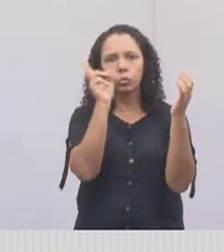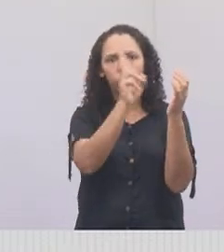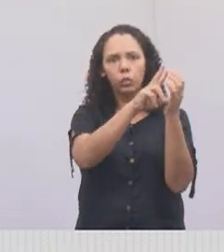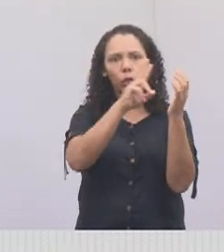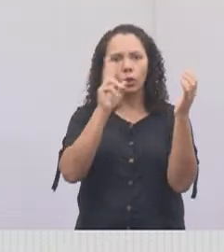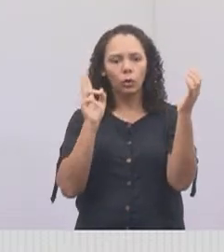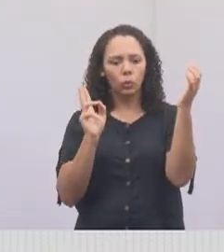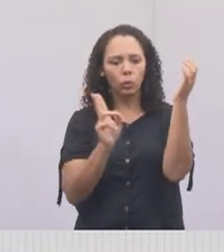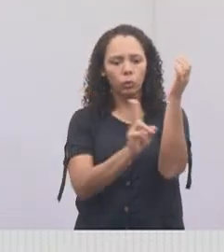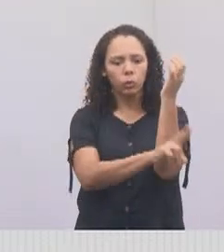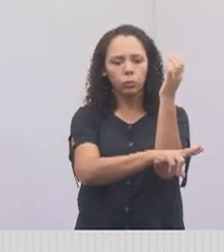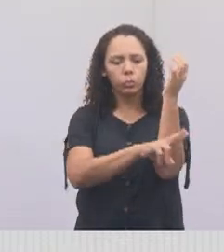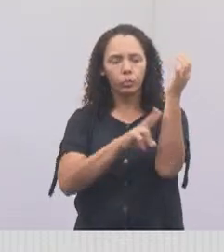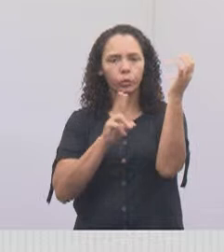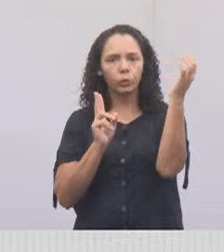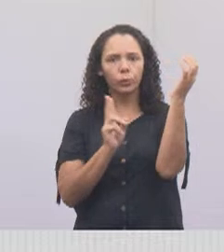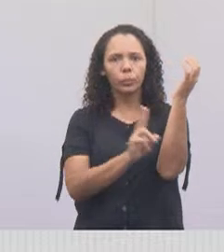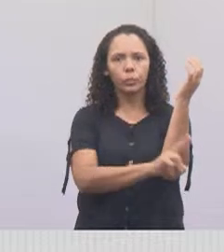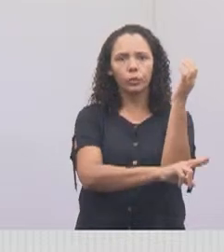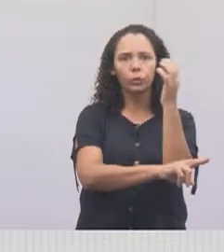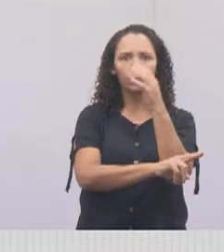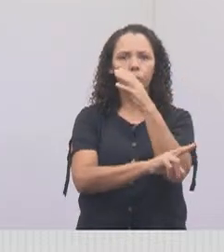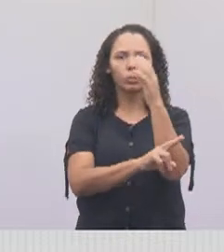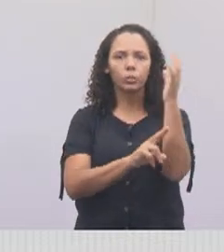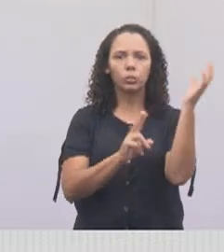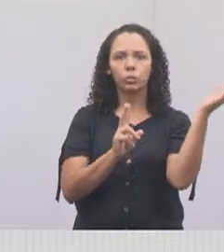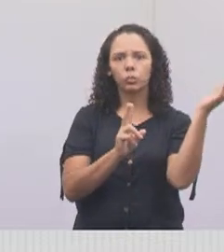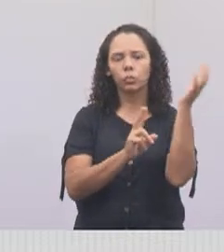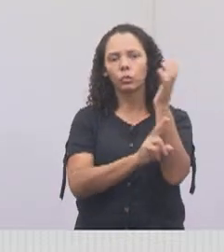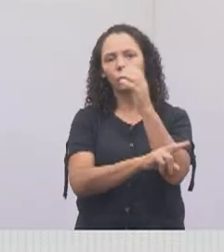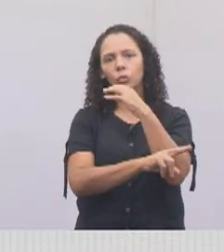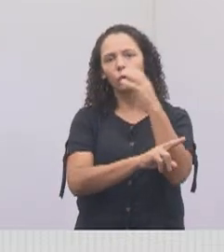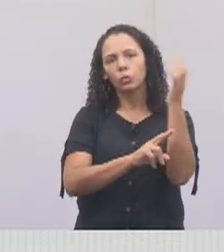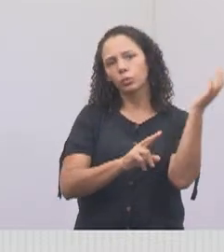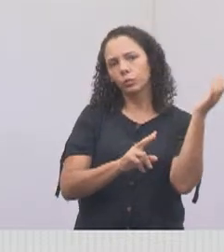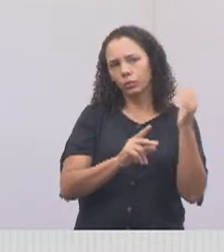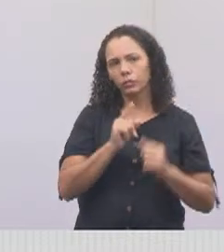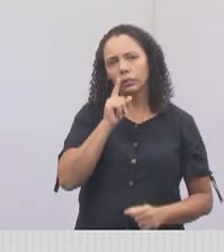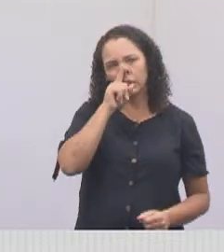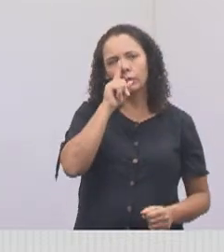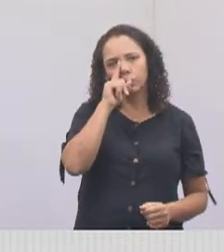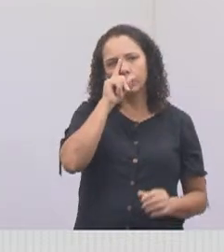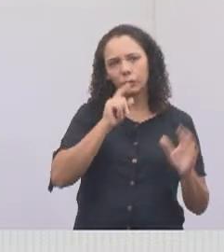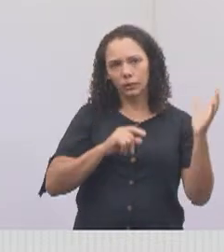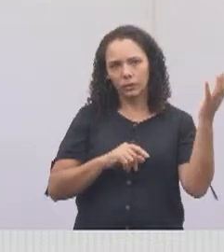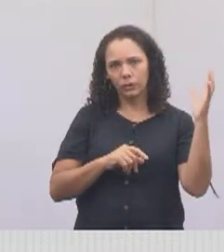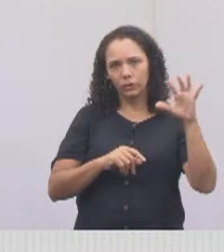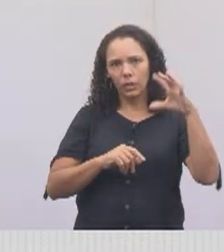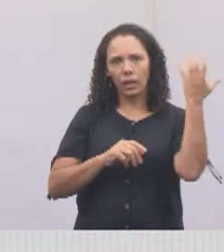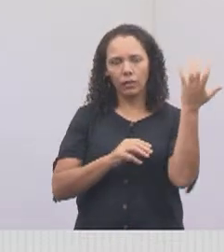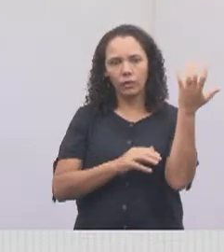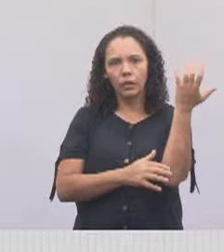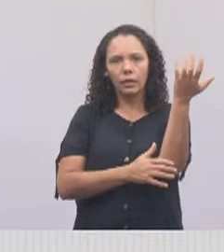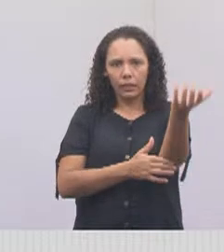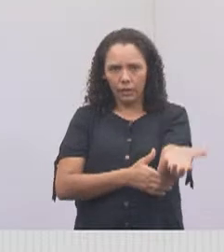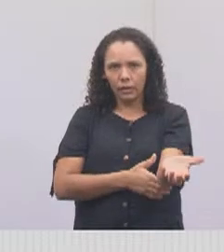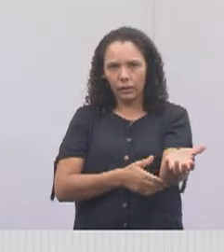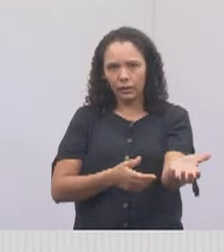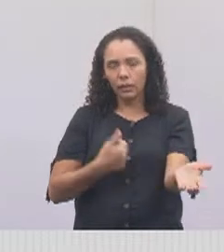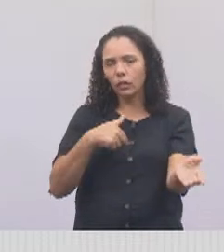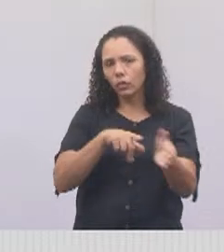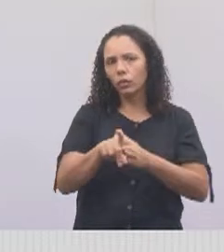copa, ele passa por baixo e a copa acaba forçando a caída dessa árvore? Eu estou te perguntando porque eu não sei mesmo.